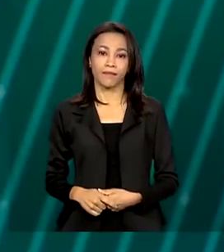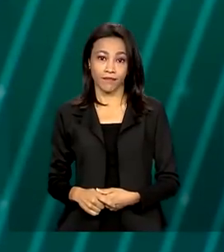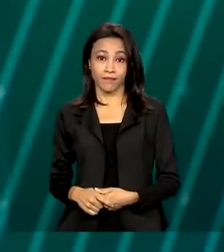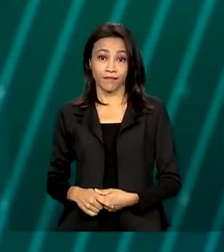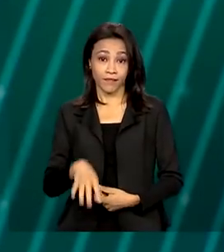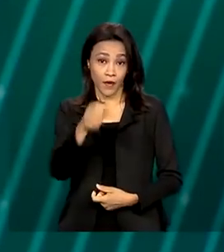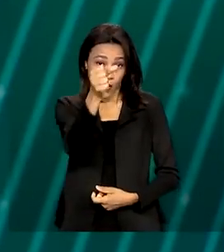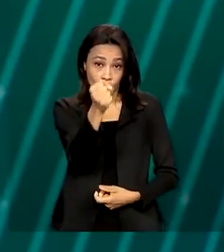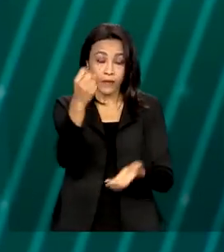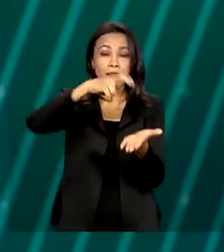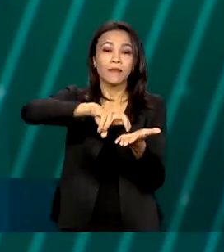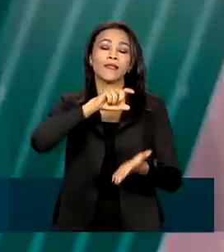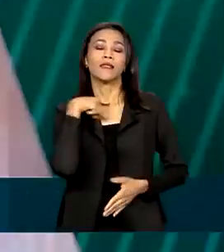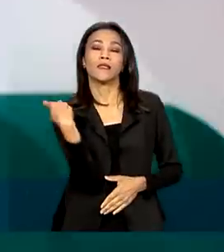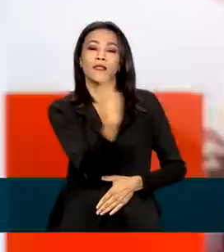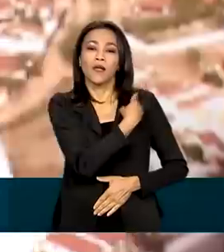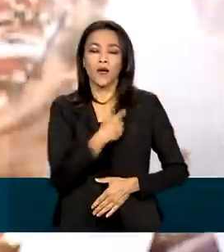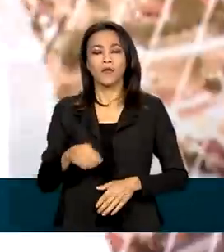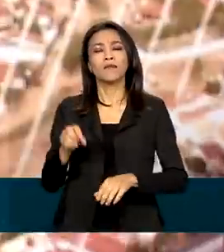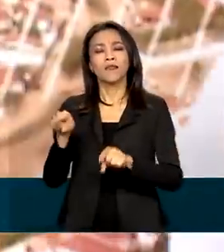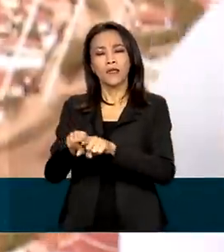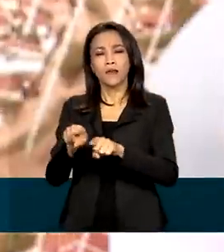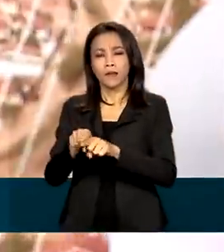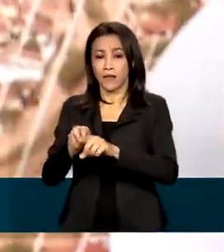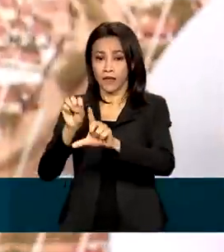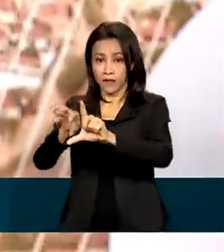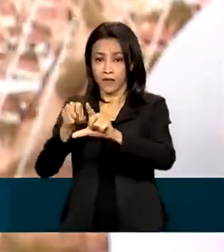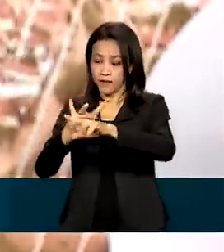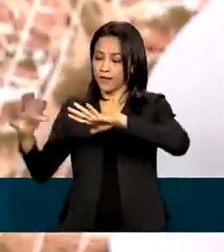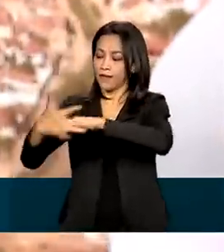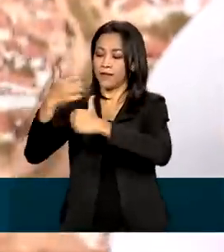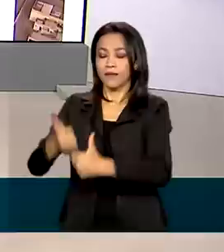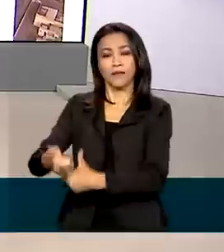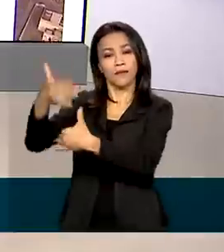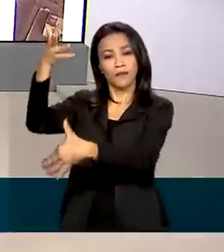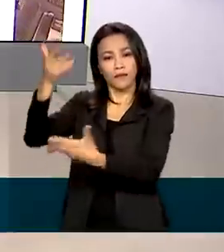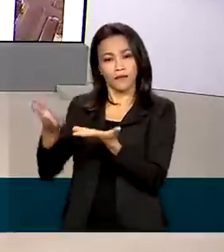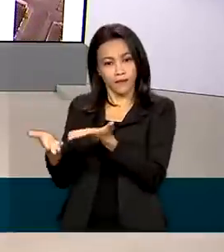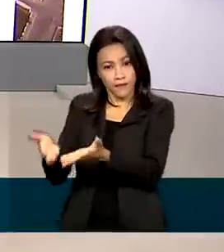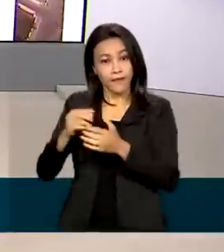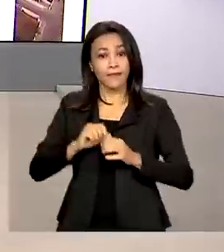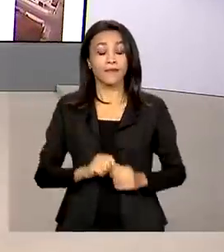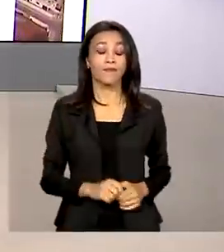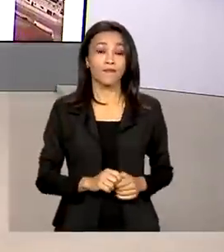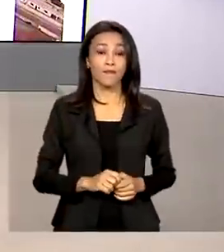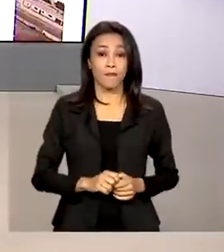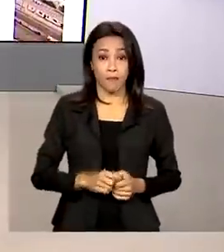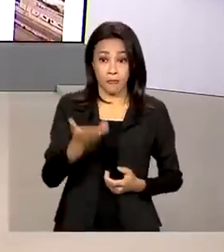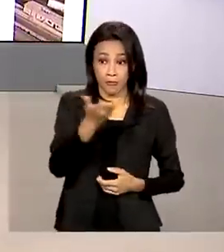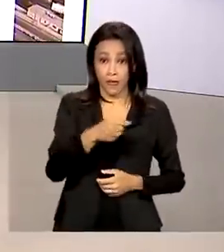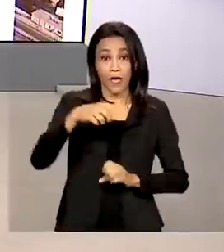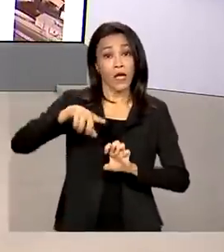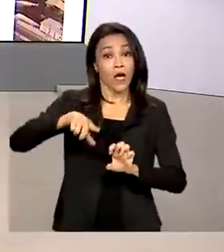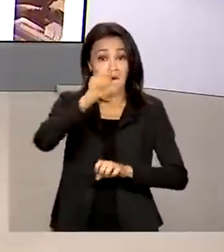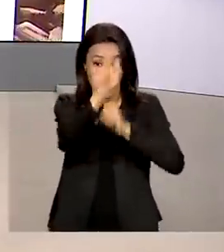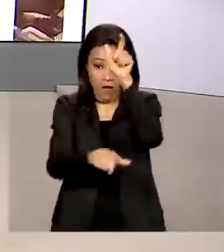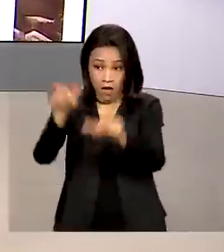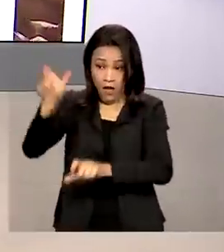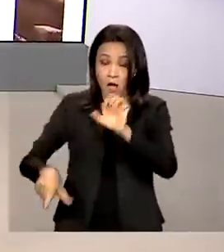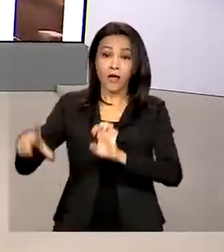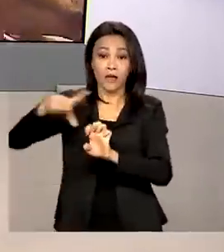8 horas da manhã, estamos ao vivo também pelas redes sociais. Os empreendedores brasileiros